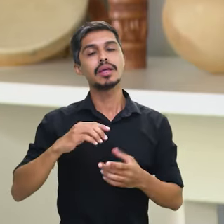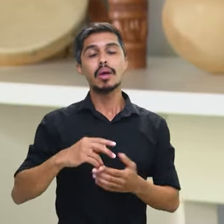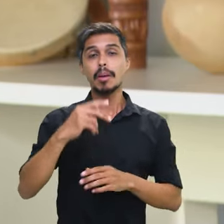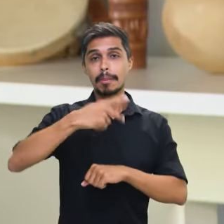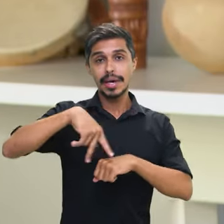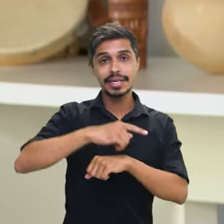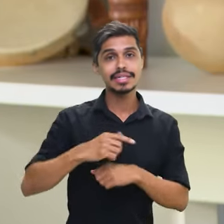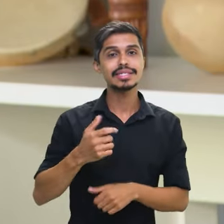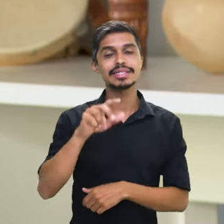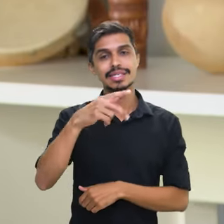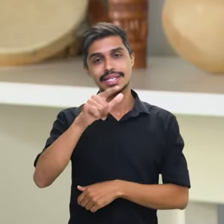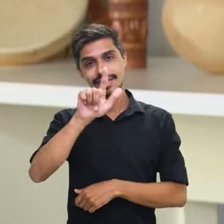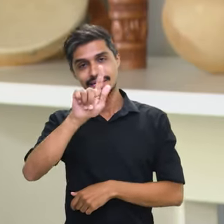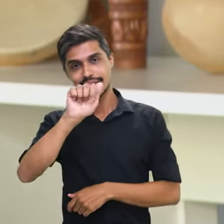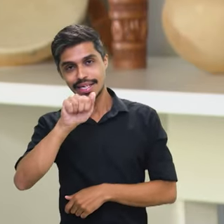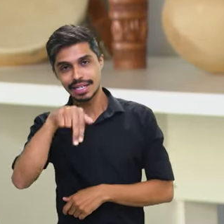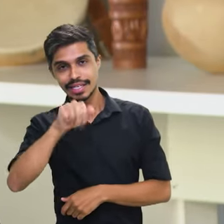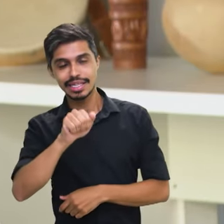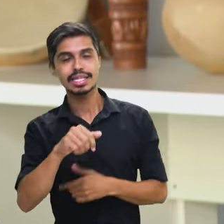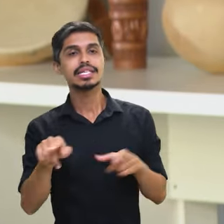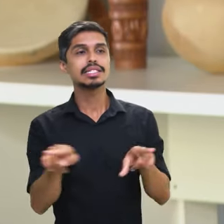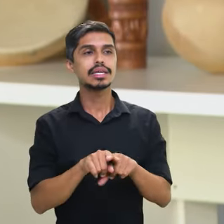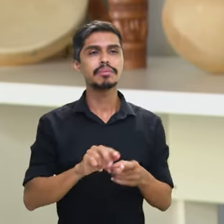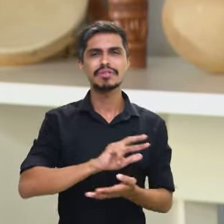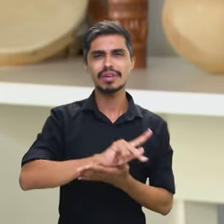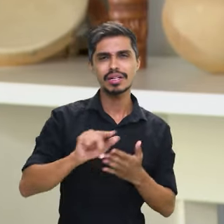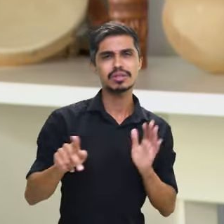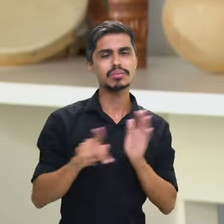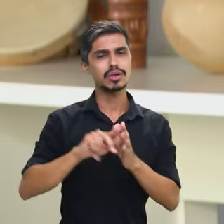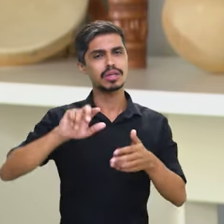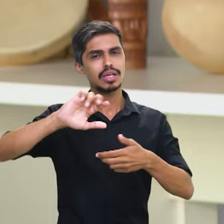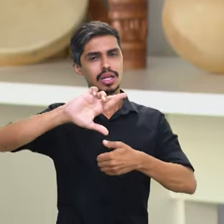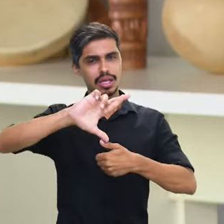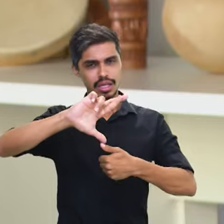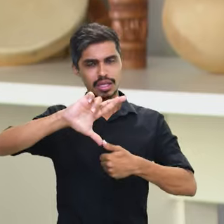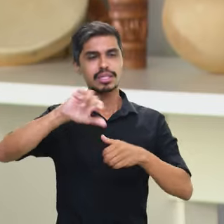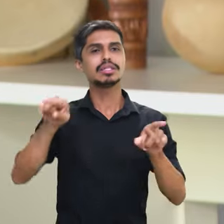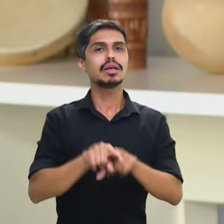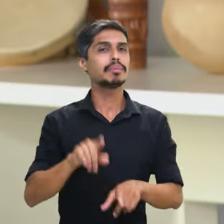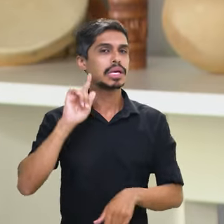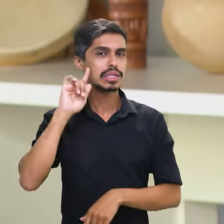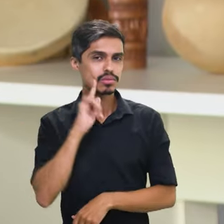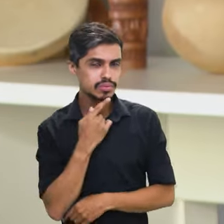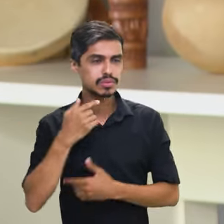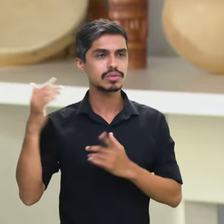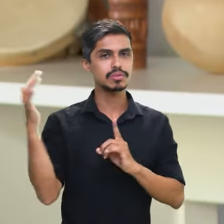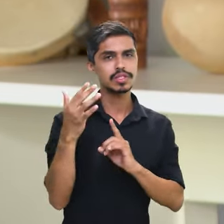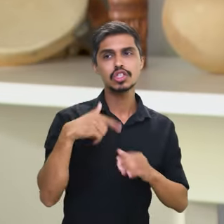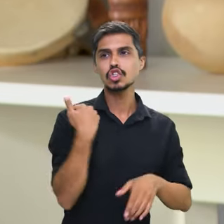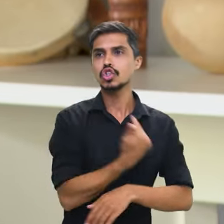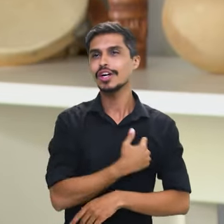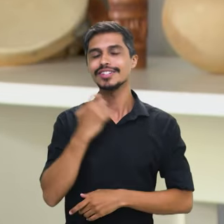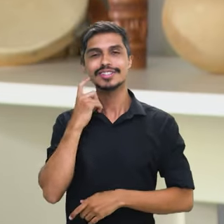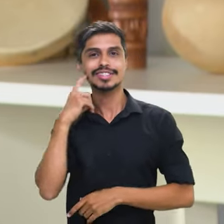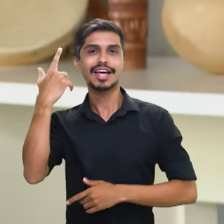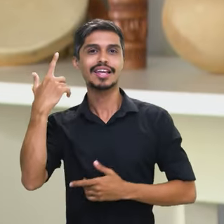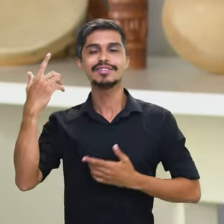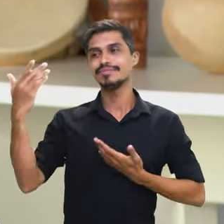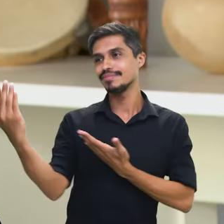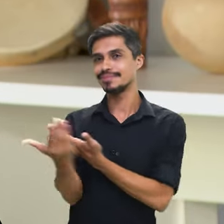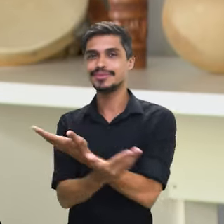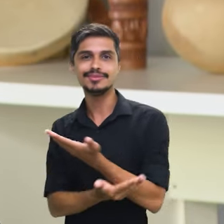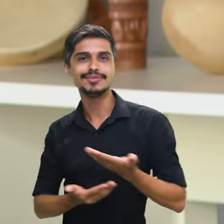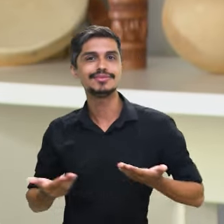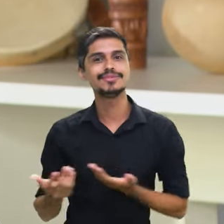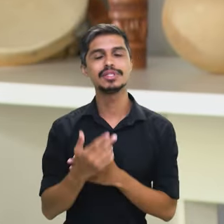o país de Gana, vai se prender para outros países, vai ter também no Caribe, vai ter também com os Estados Unidos e a tese é a gente fazer trocas, trocar